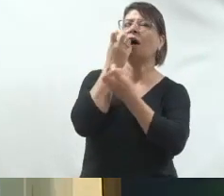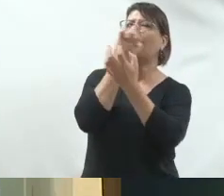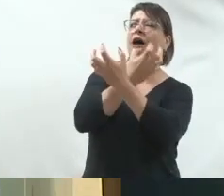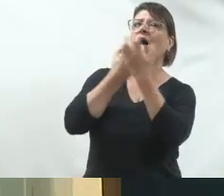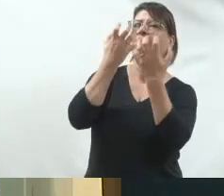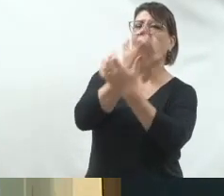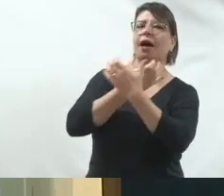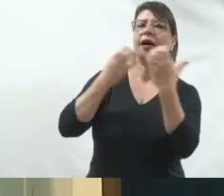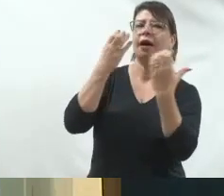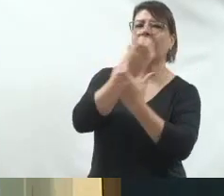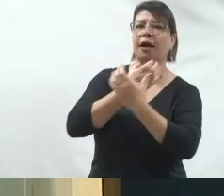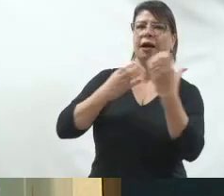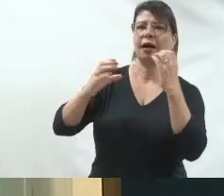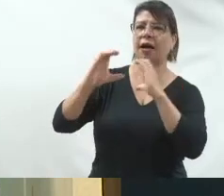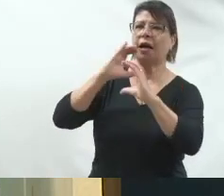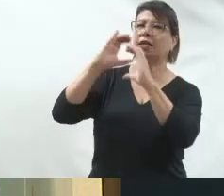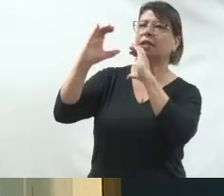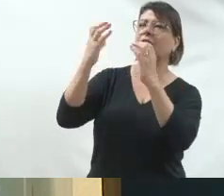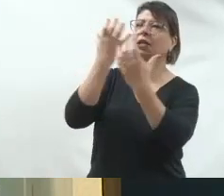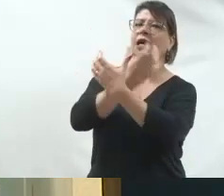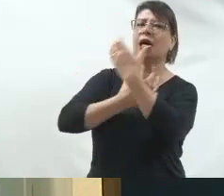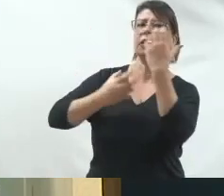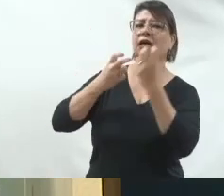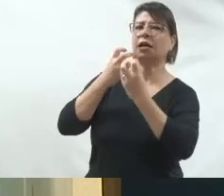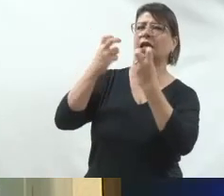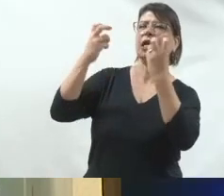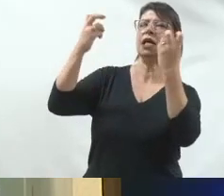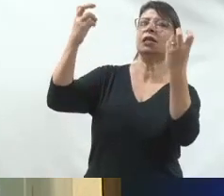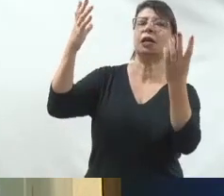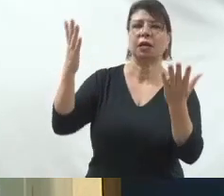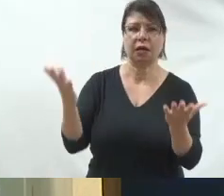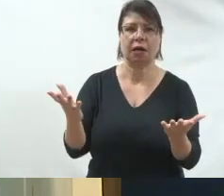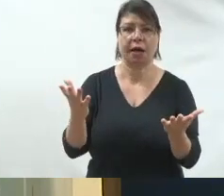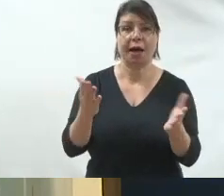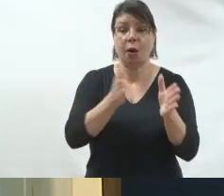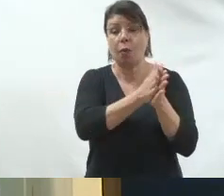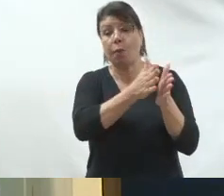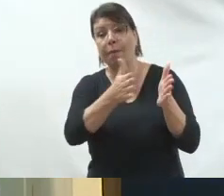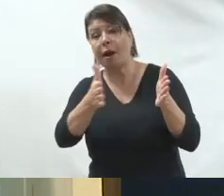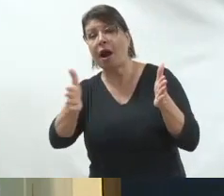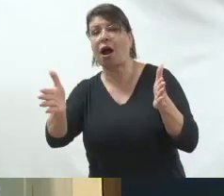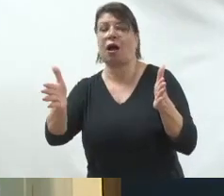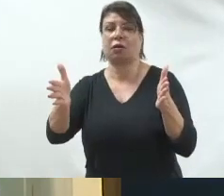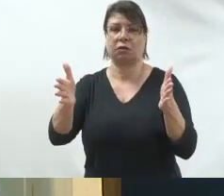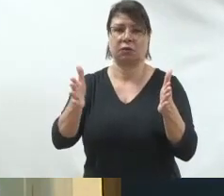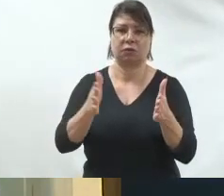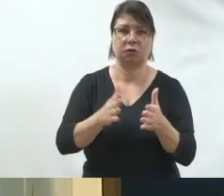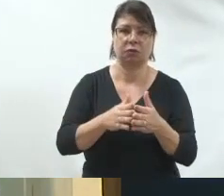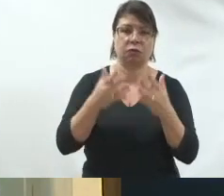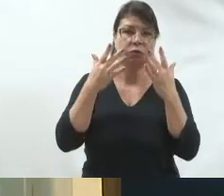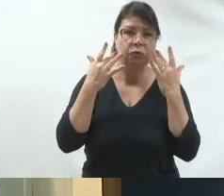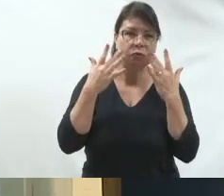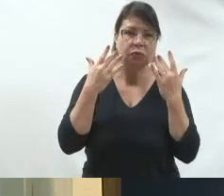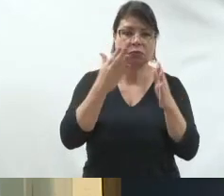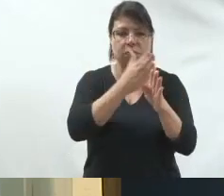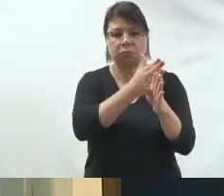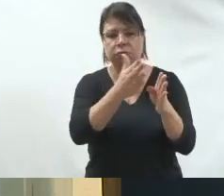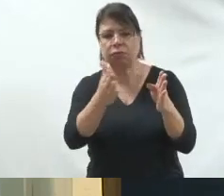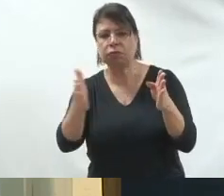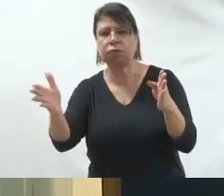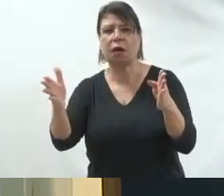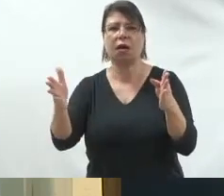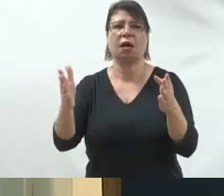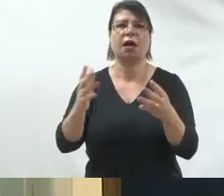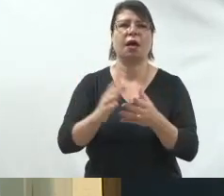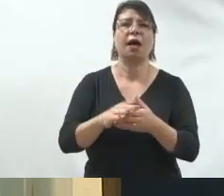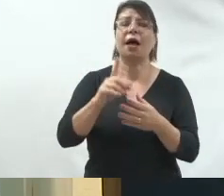a área, ela acontece justamente no encerramento. Então, o ato final, importante de uma peça